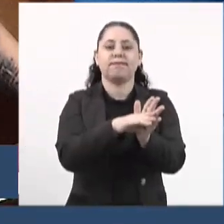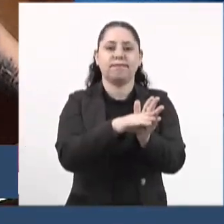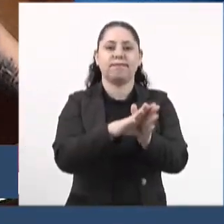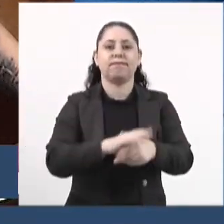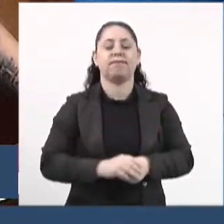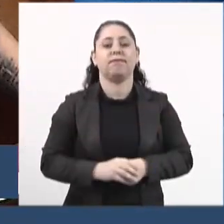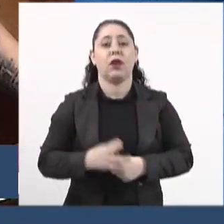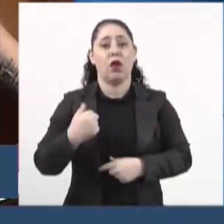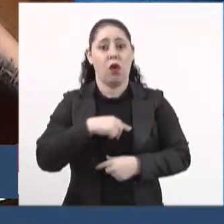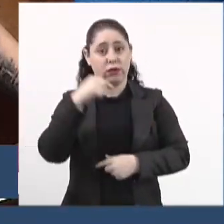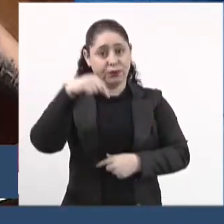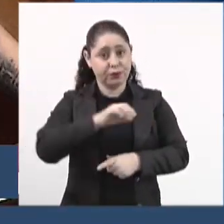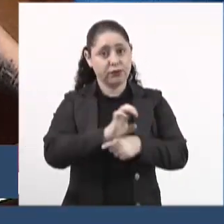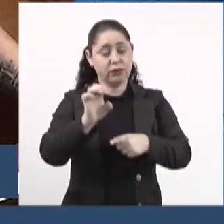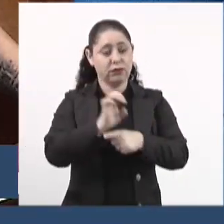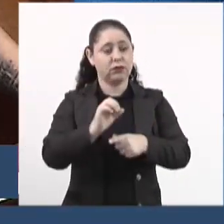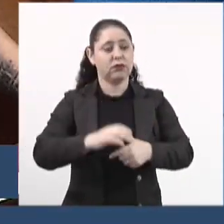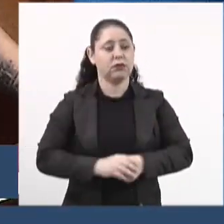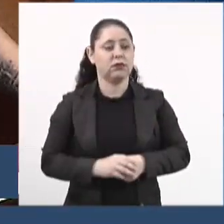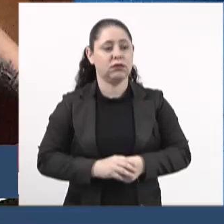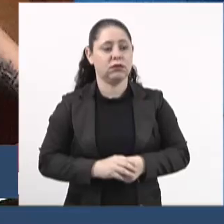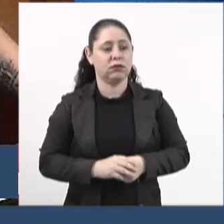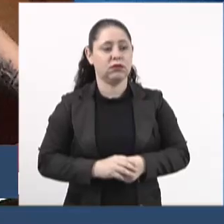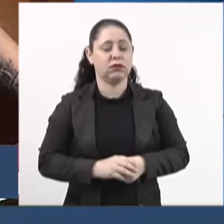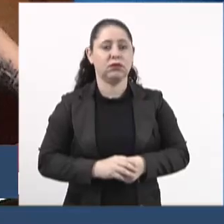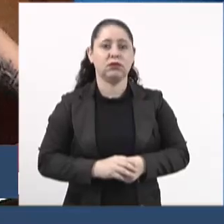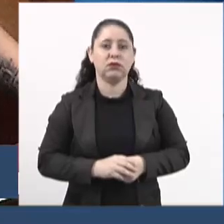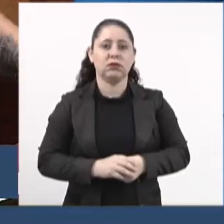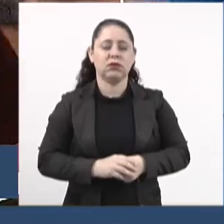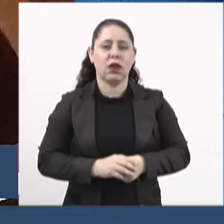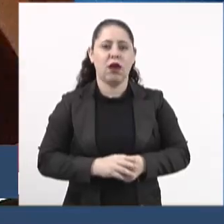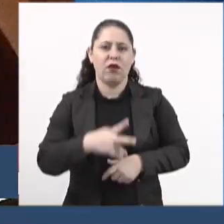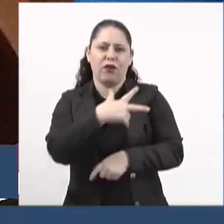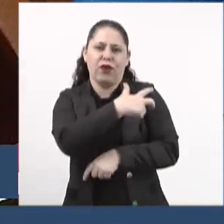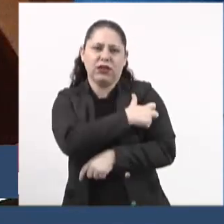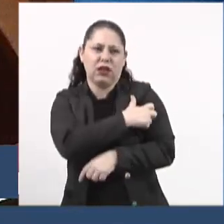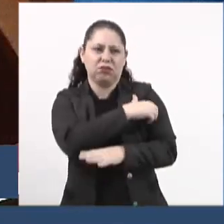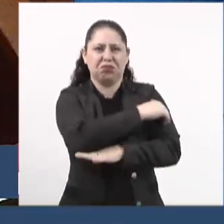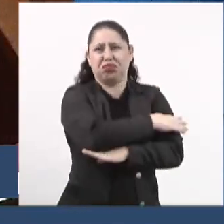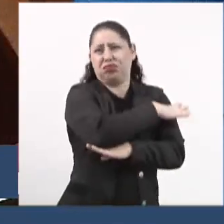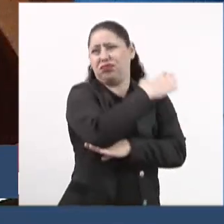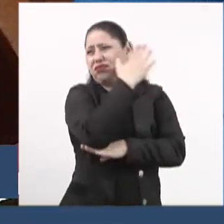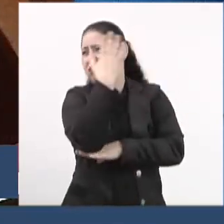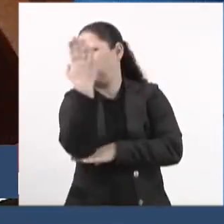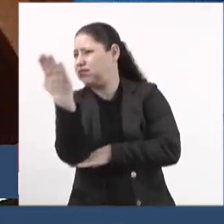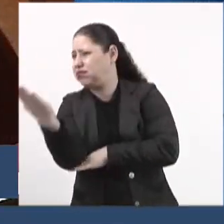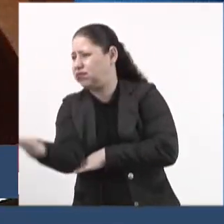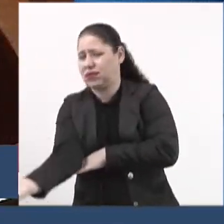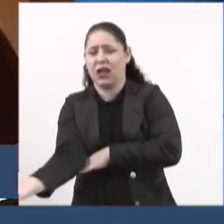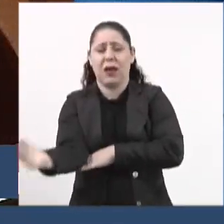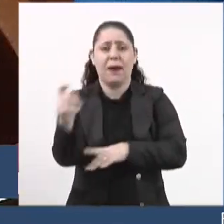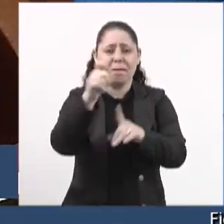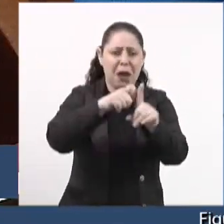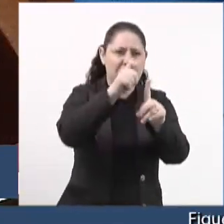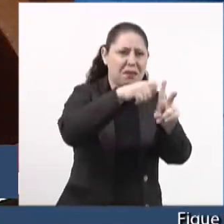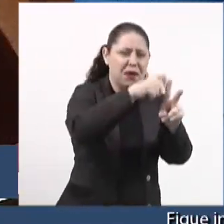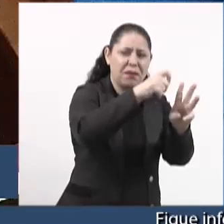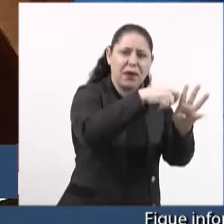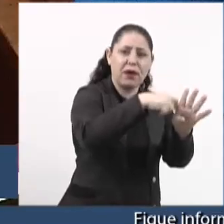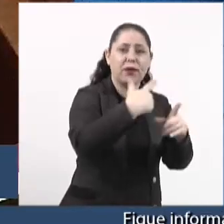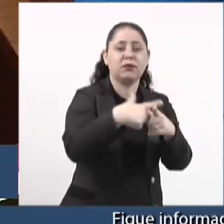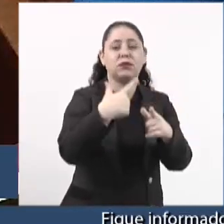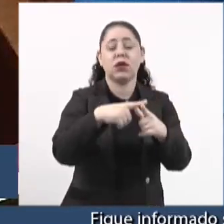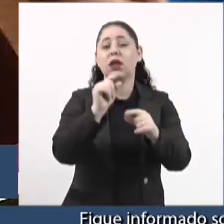Ficamos aqui no Estado, à frente da vacinação, por vários meses. Por quê?